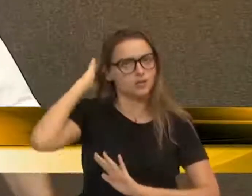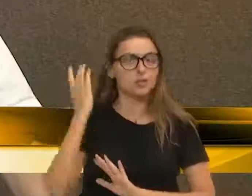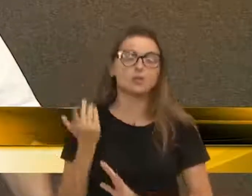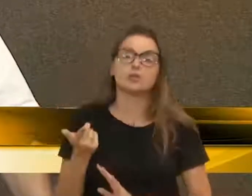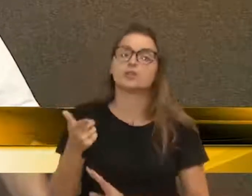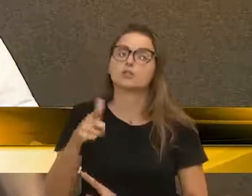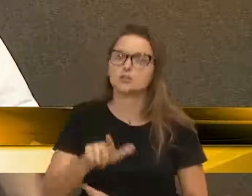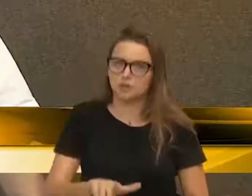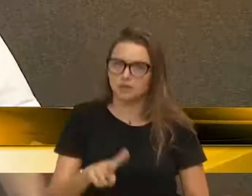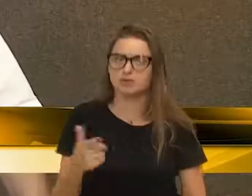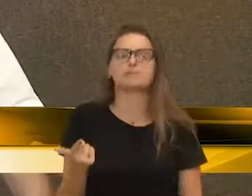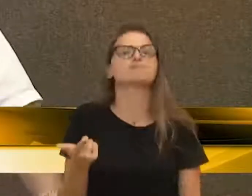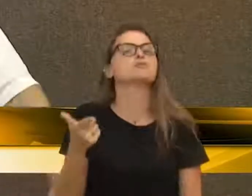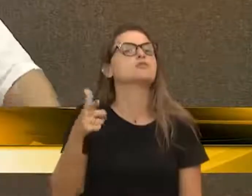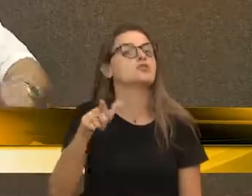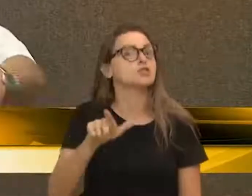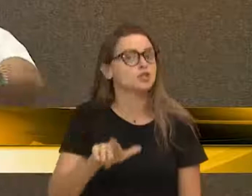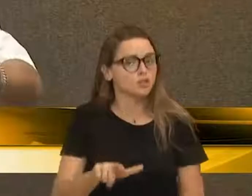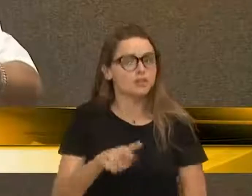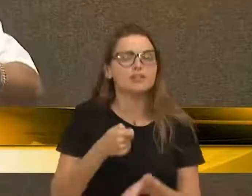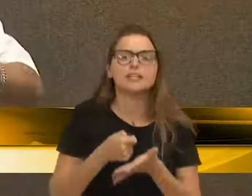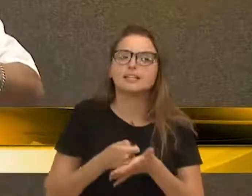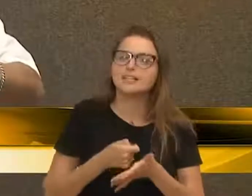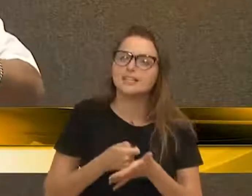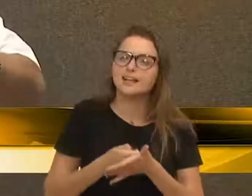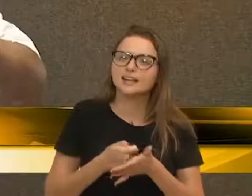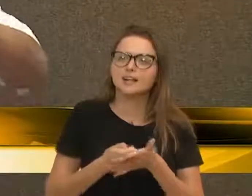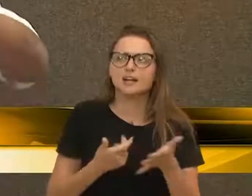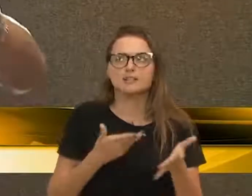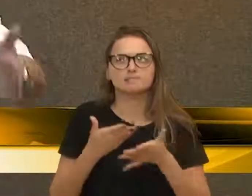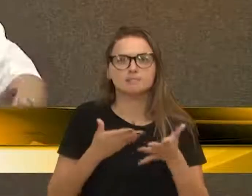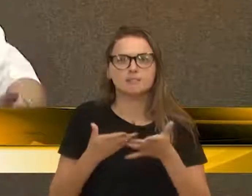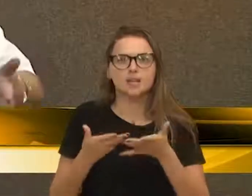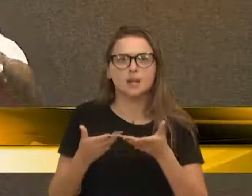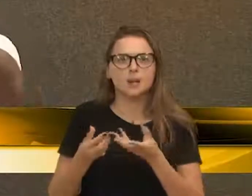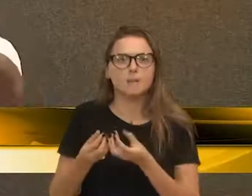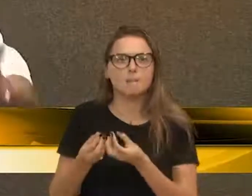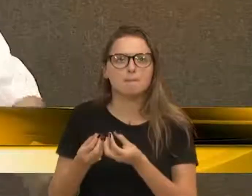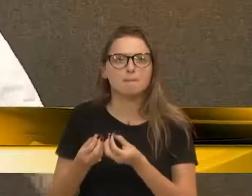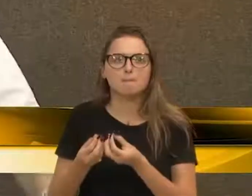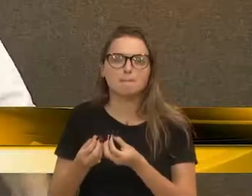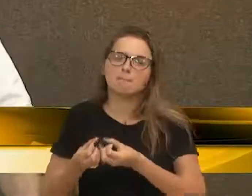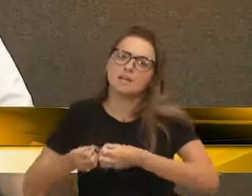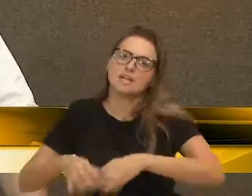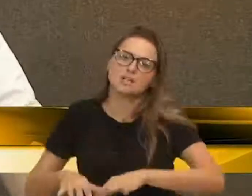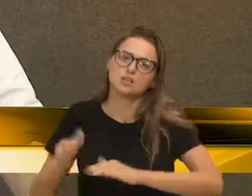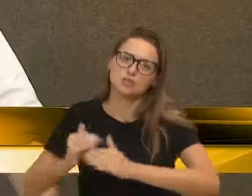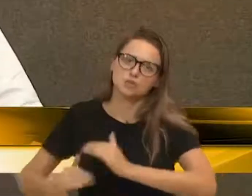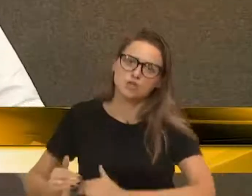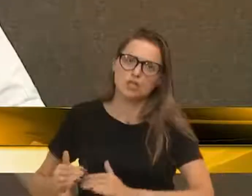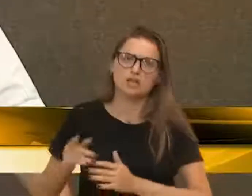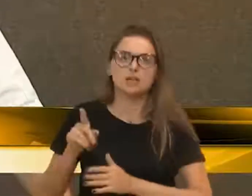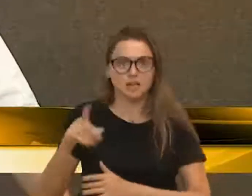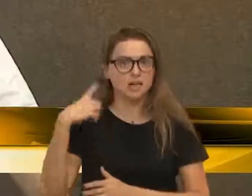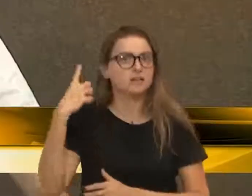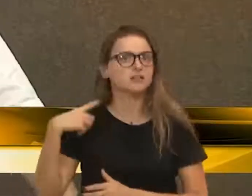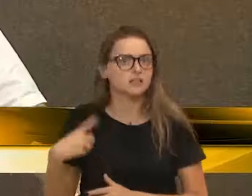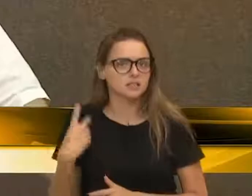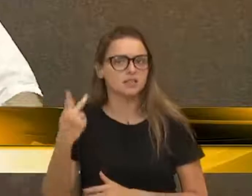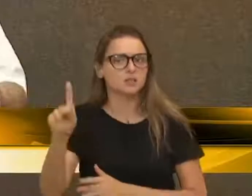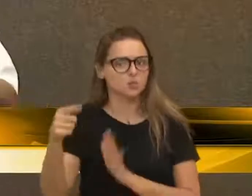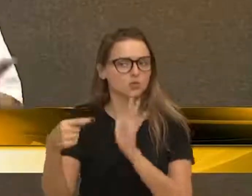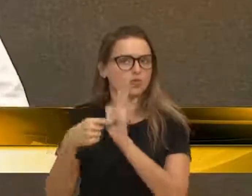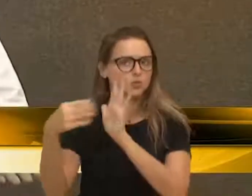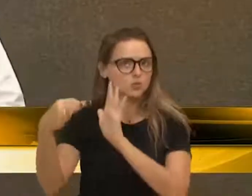vez, mais uma vez, tenta destruir... Parabéns, vereadora Denise, pela sua denúncia.